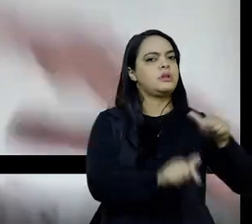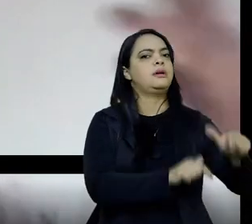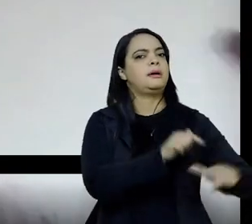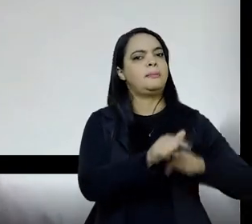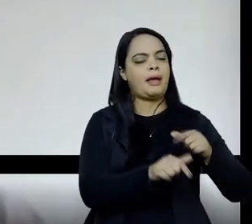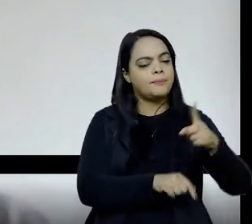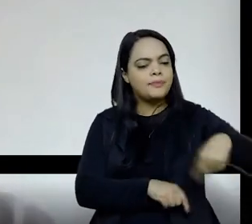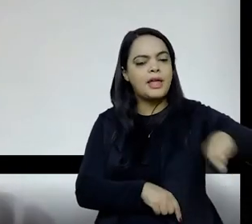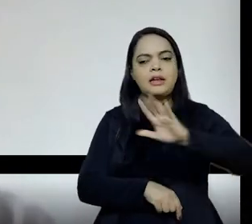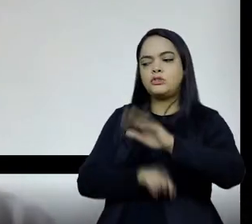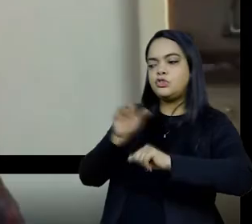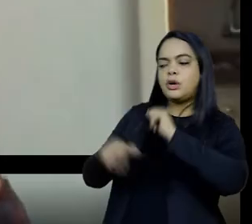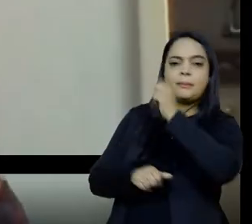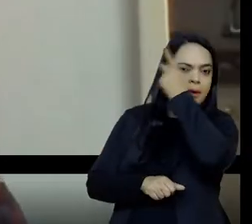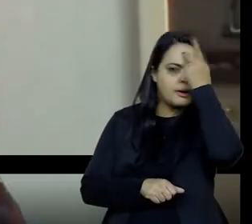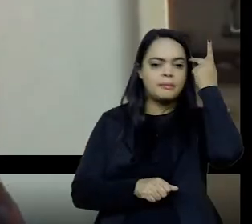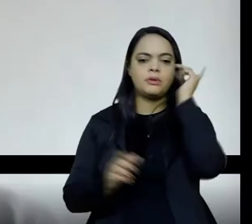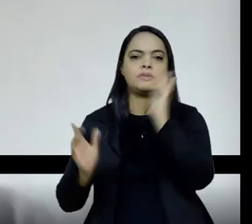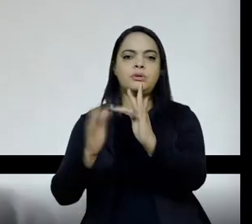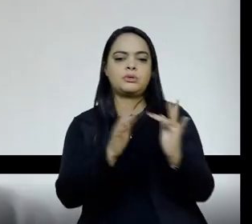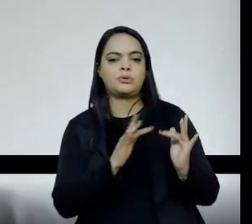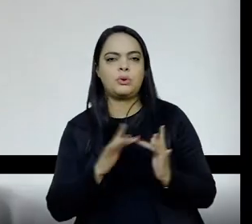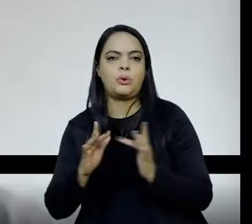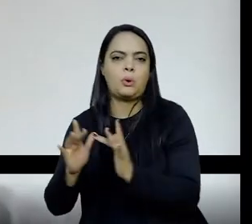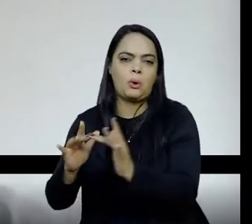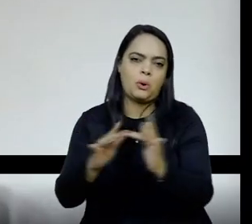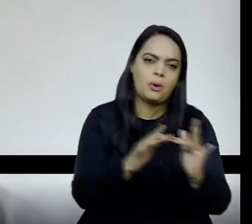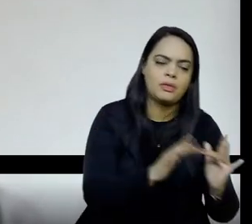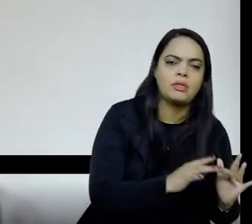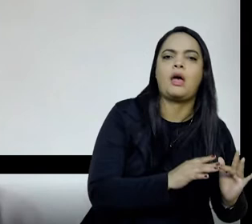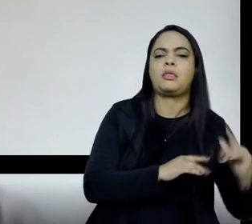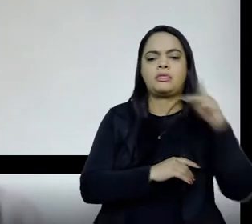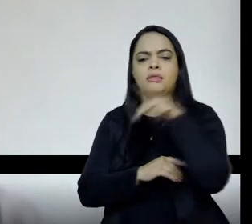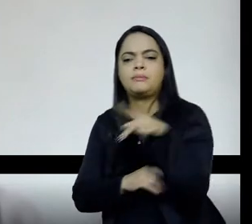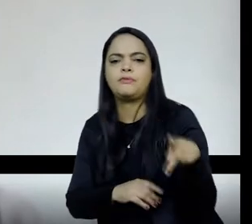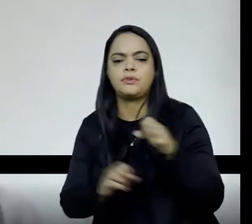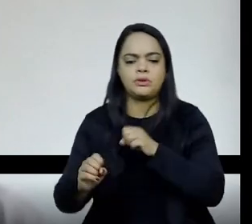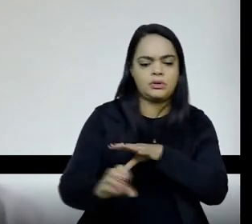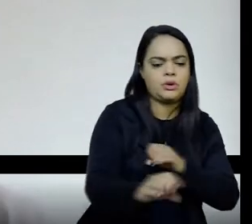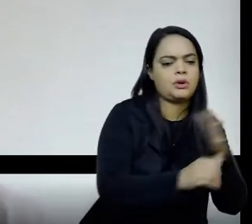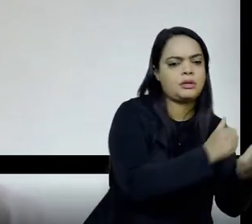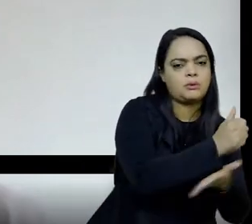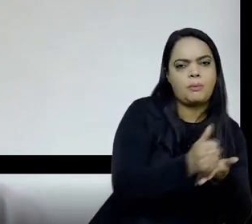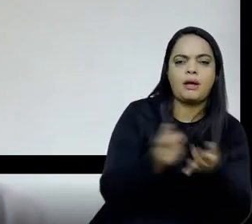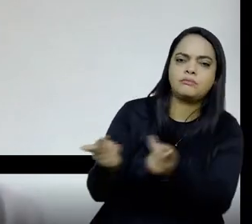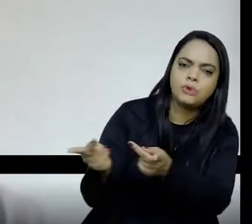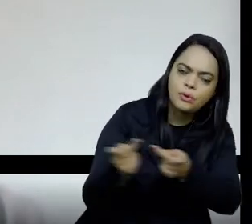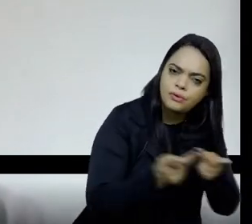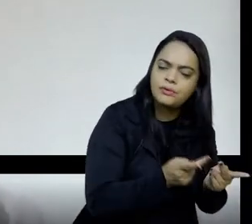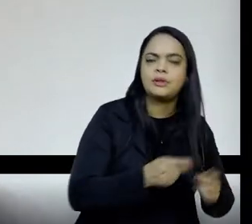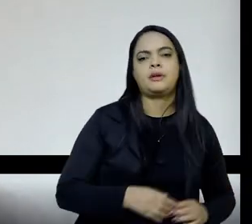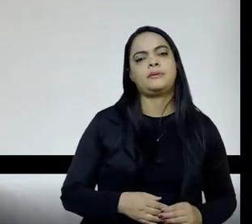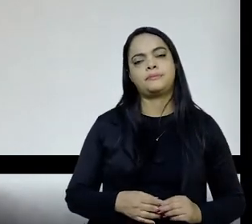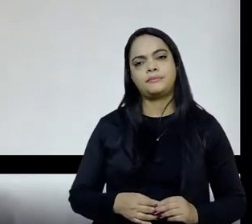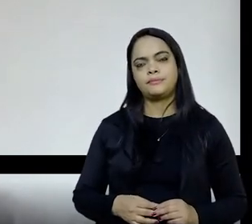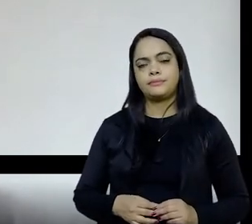outras pessoas, capilarizar no território, trazer professores da educação básica, gente, é sempre preciso, nós